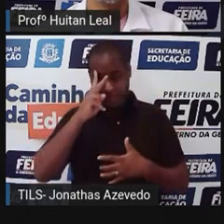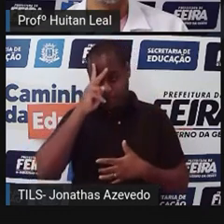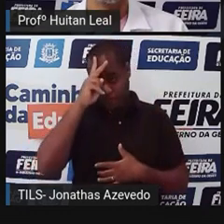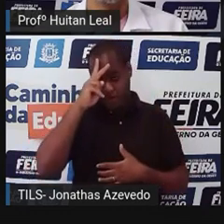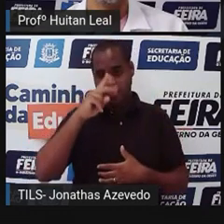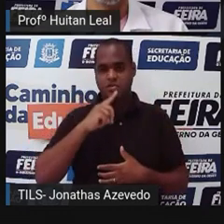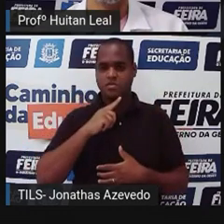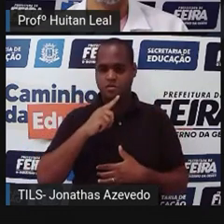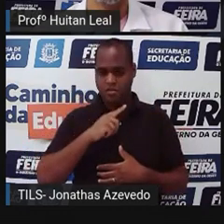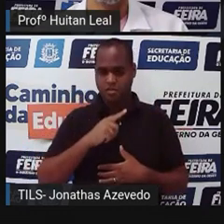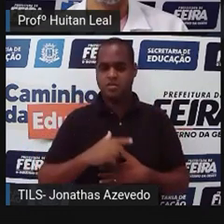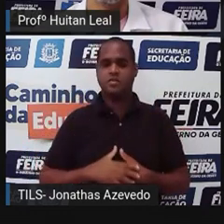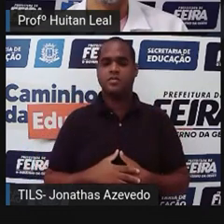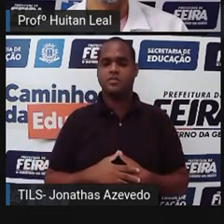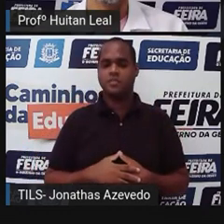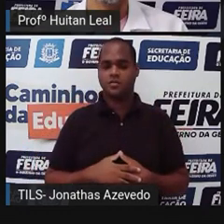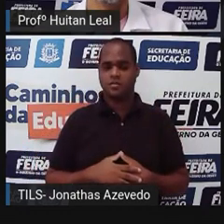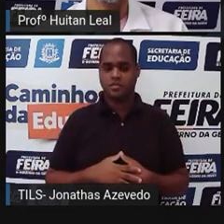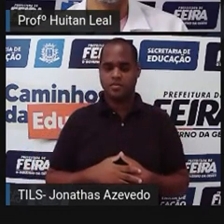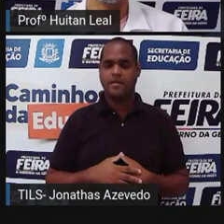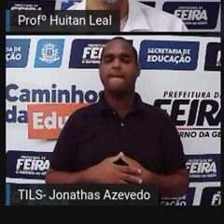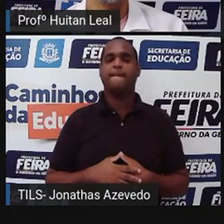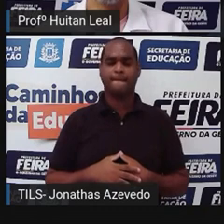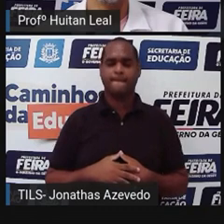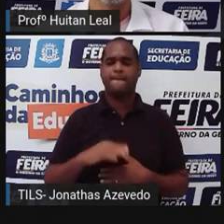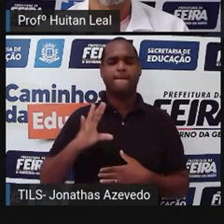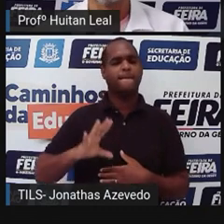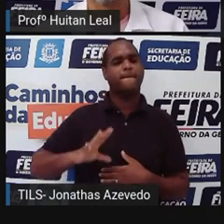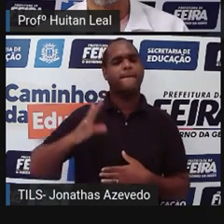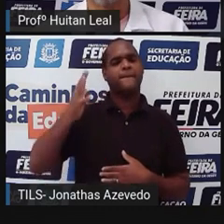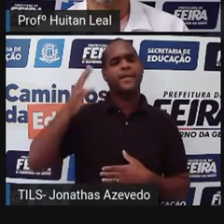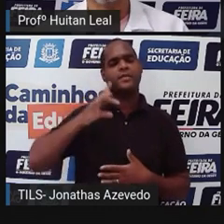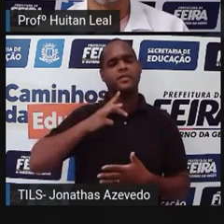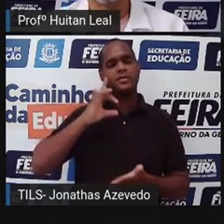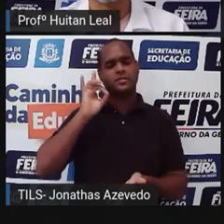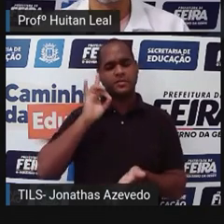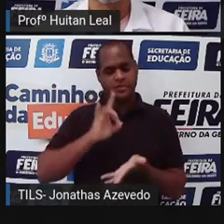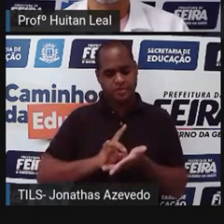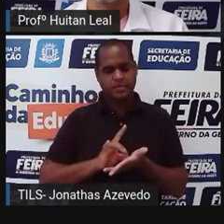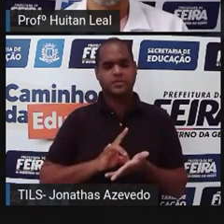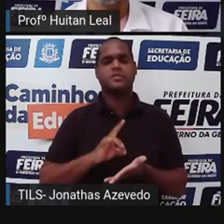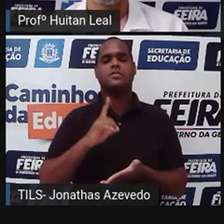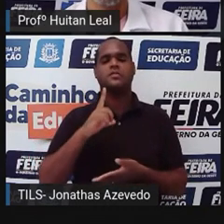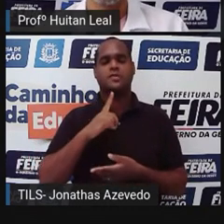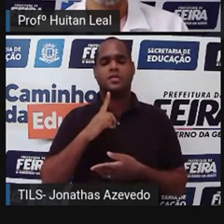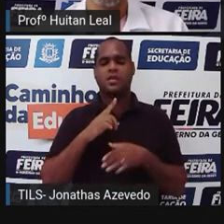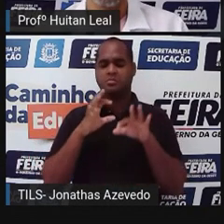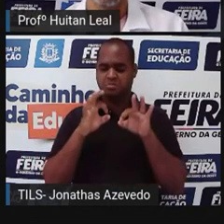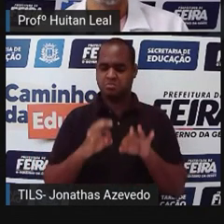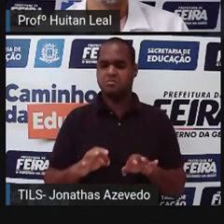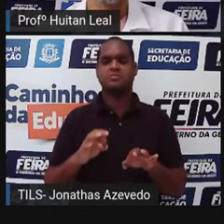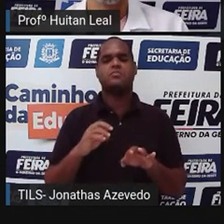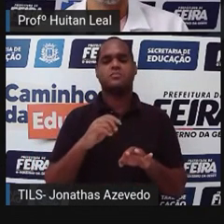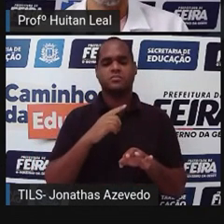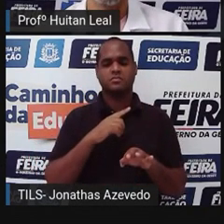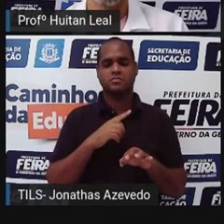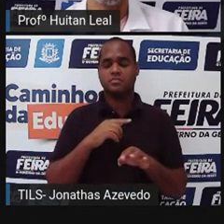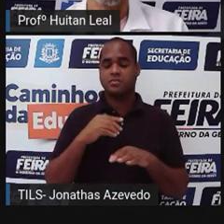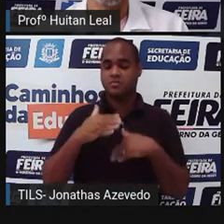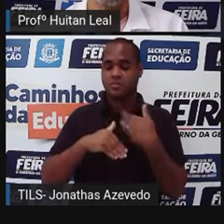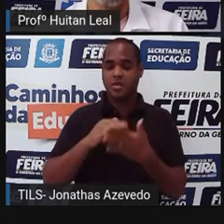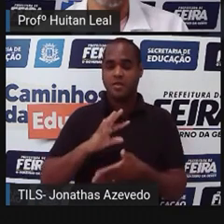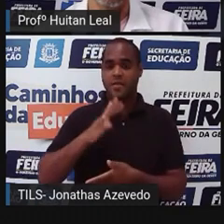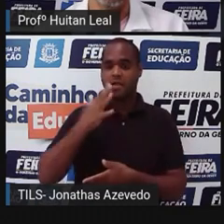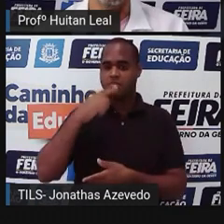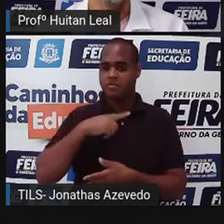poderíamos dizer que é o fato, é o foco, ou seja, é o fato mais importante que vai desencadear uma certa